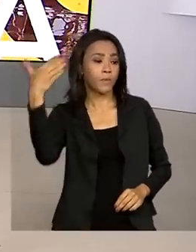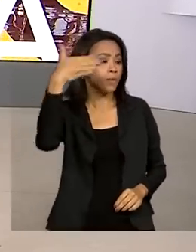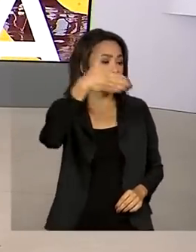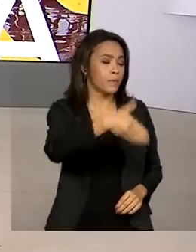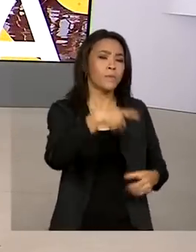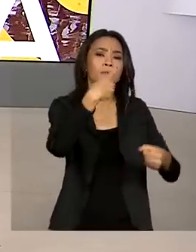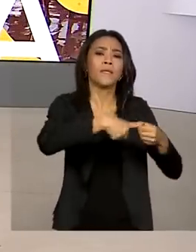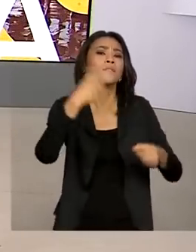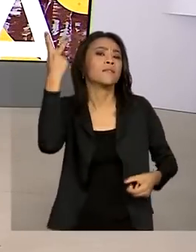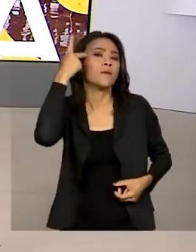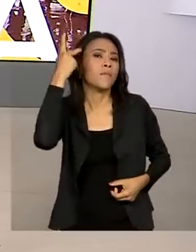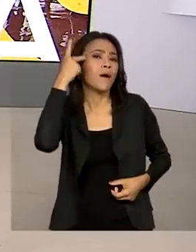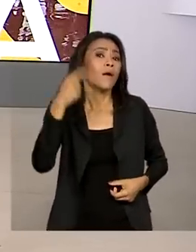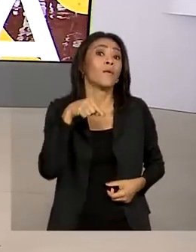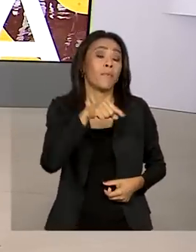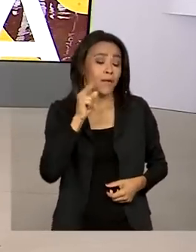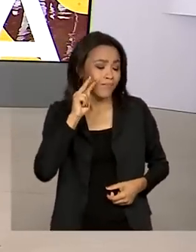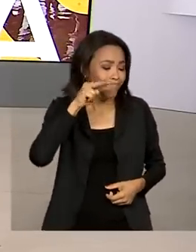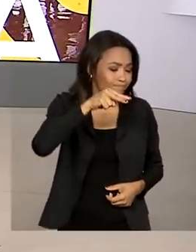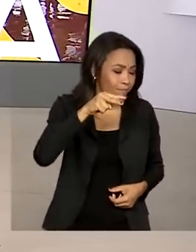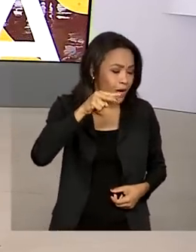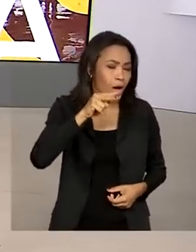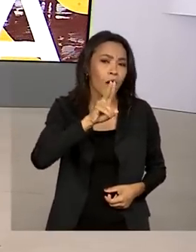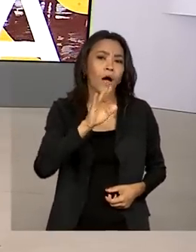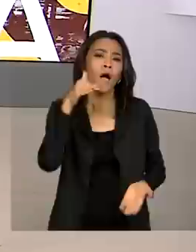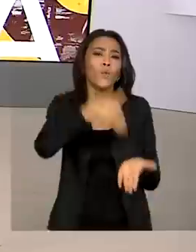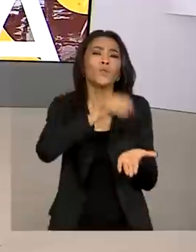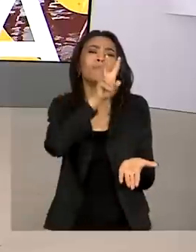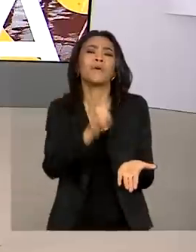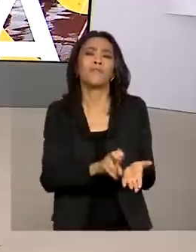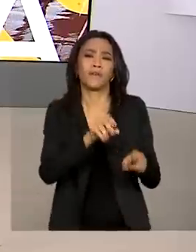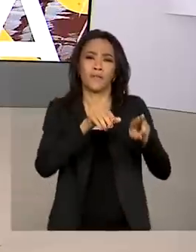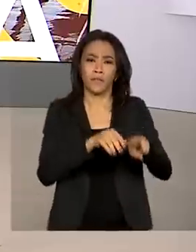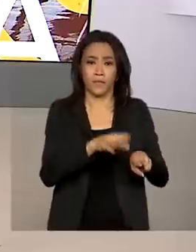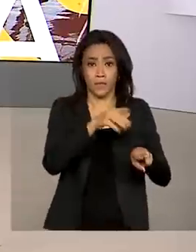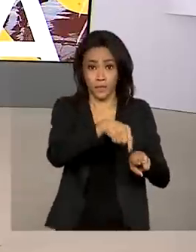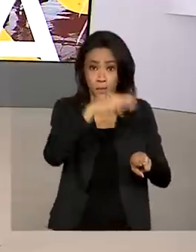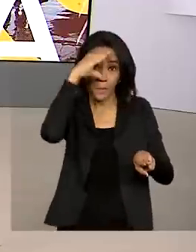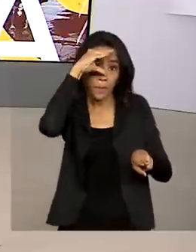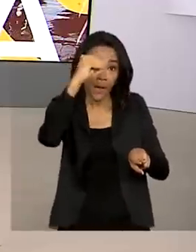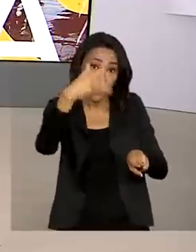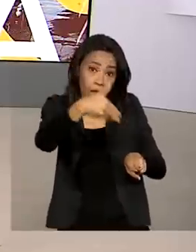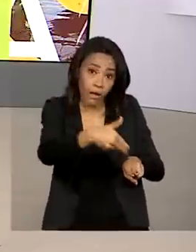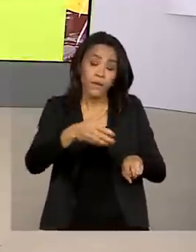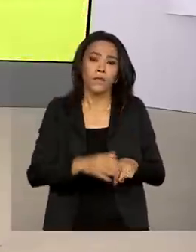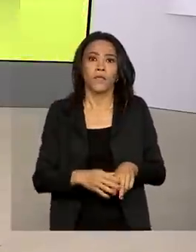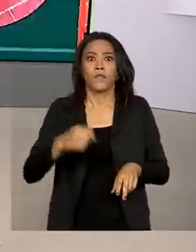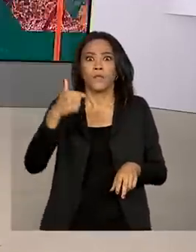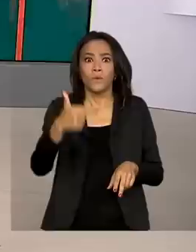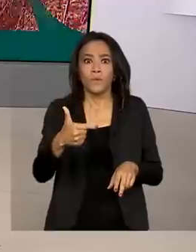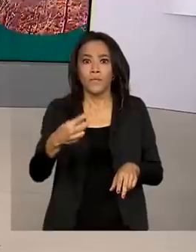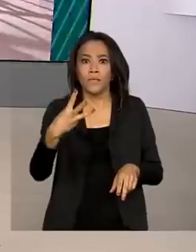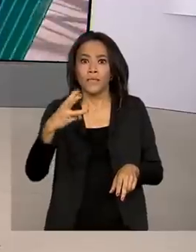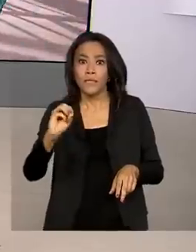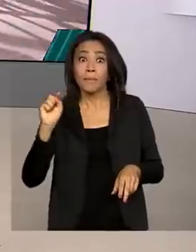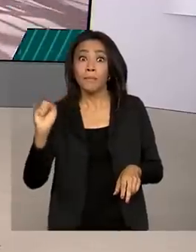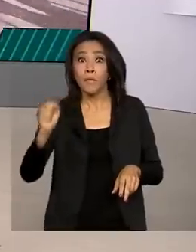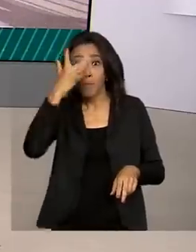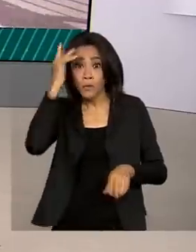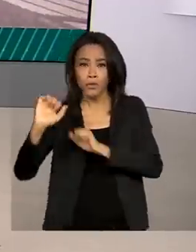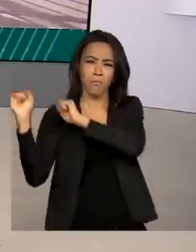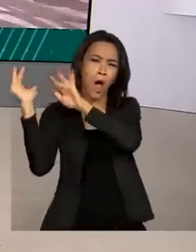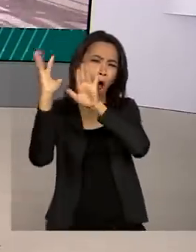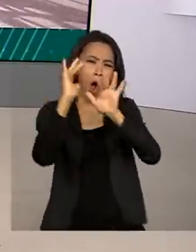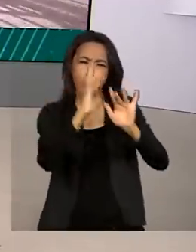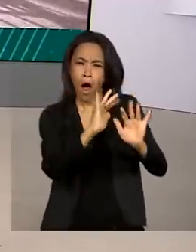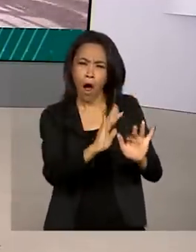São Paulo, para se despedir de Pelé. Mais de 230 mil brasileiros compareceram ao velório do rei